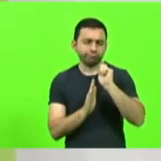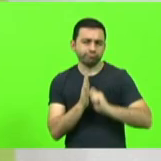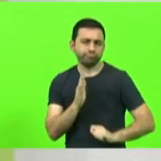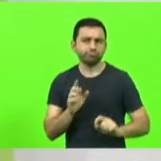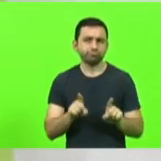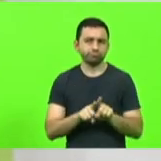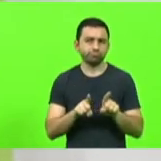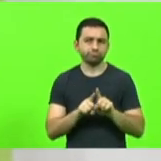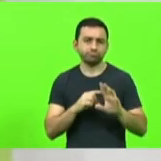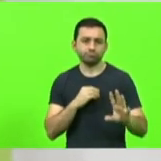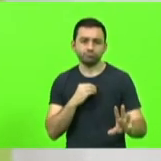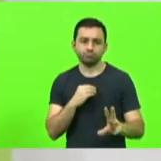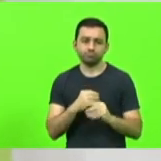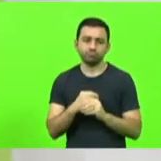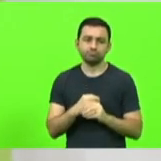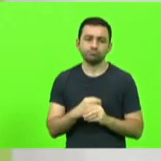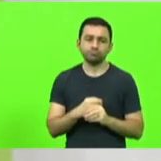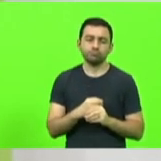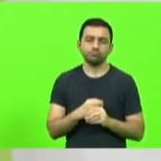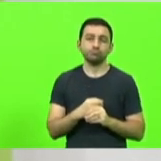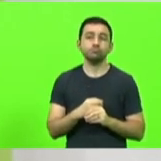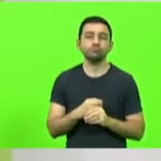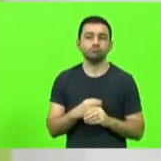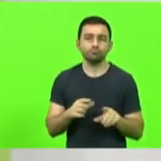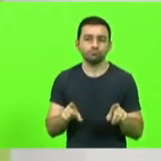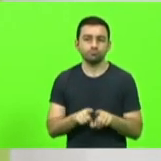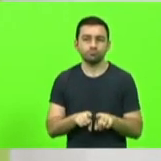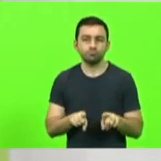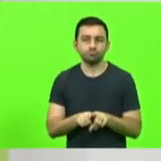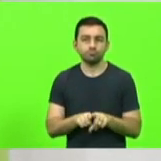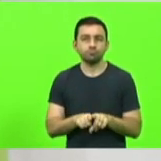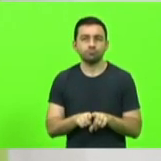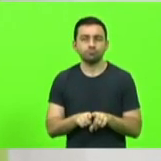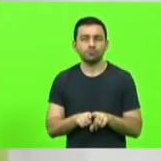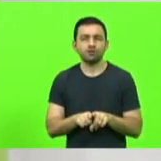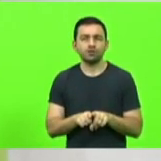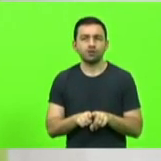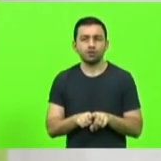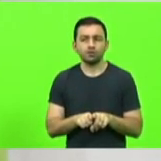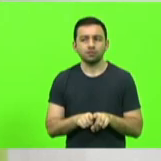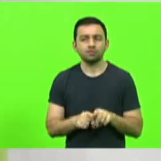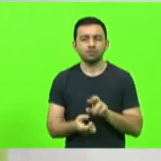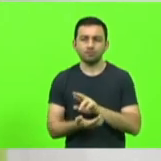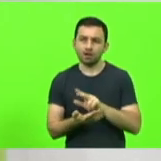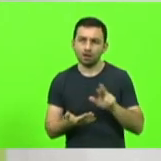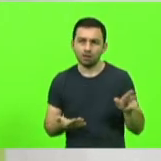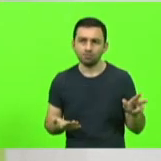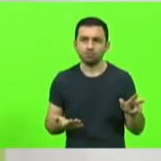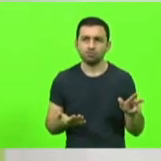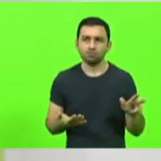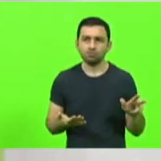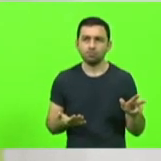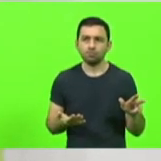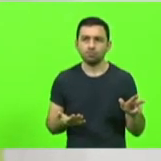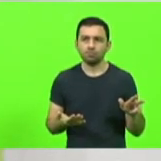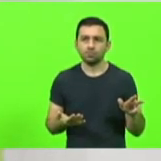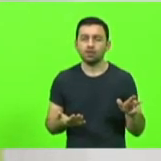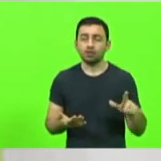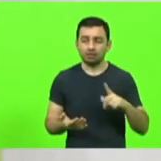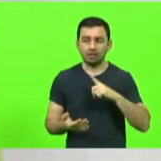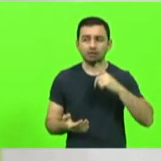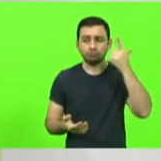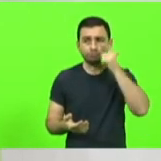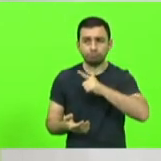consensuadas com todos os setores desse setor carbonífero então foi uma grande conquista